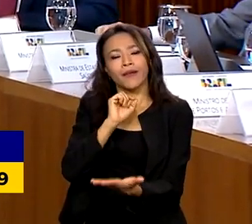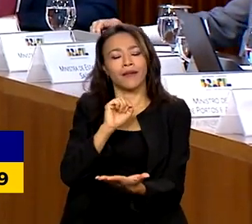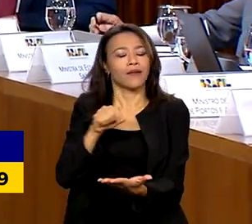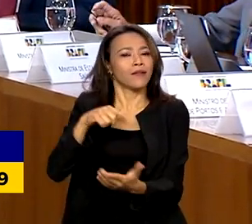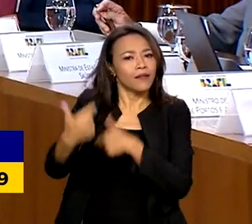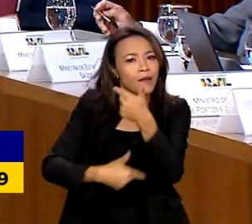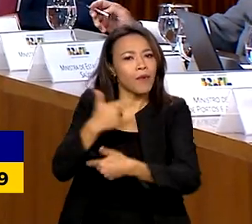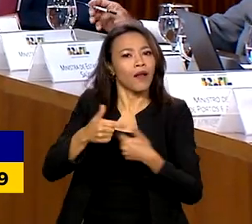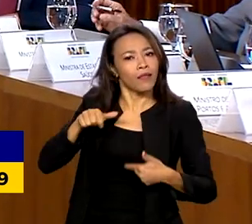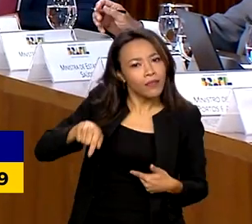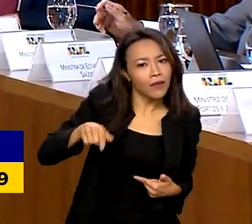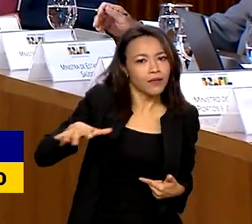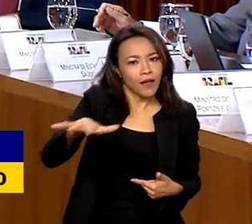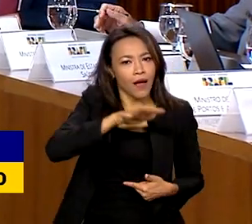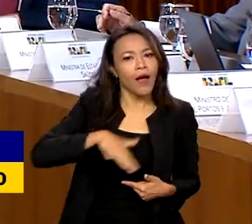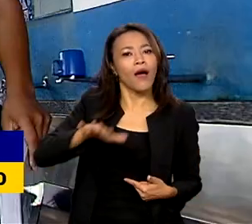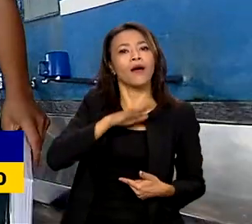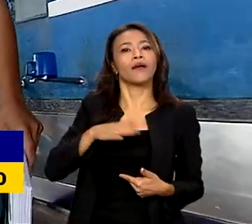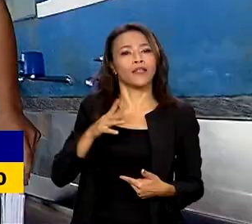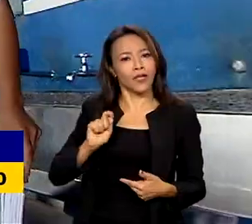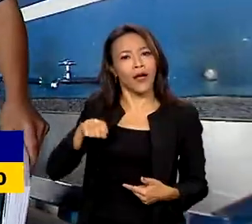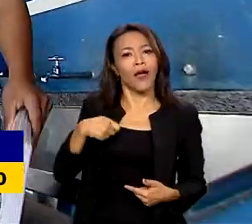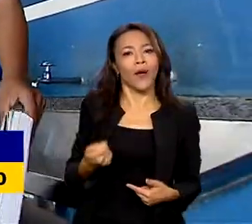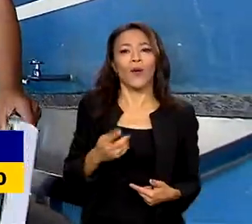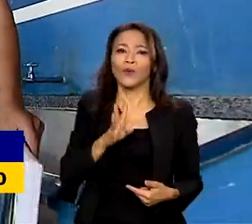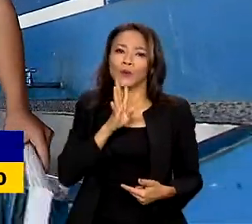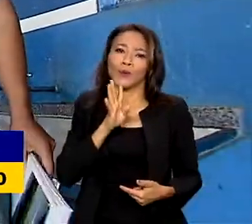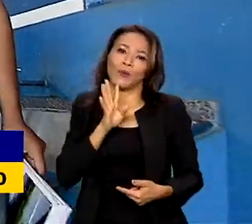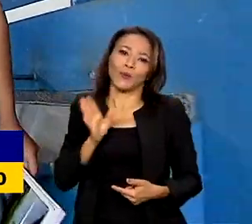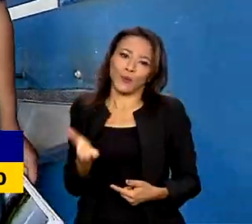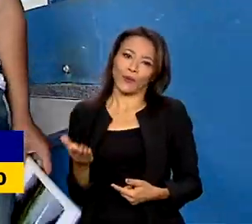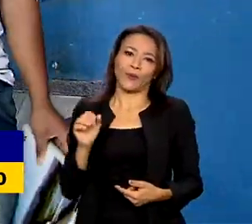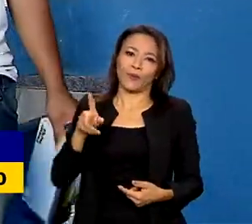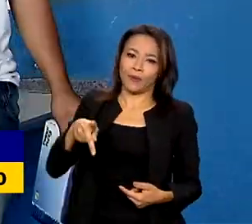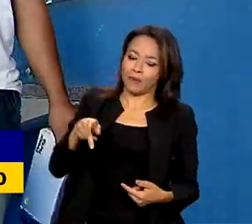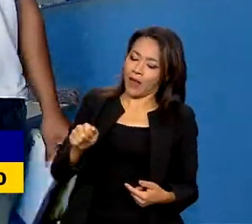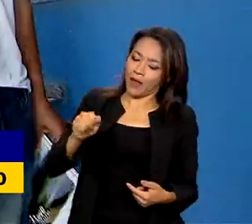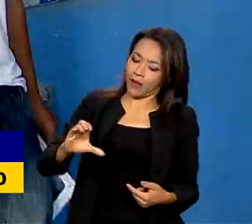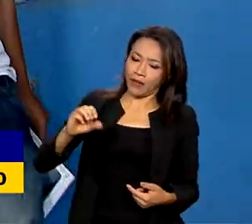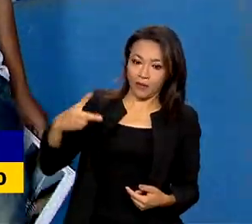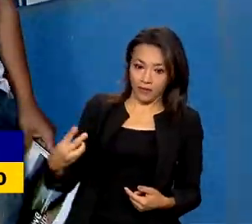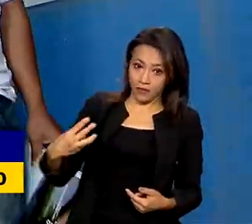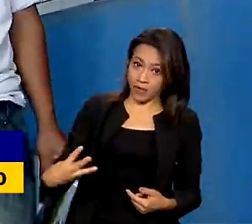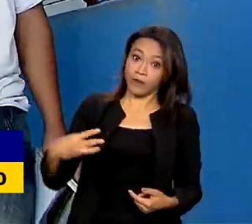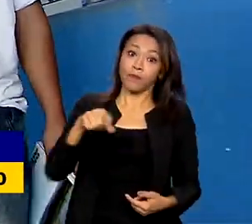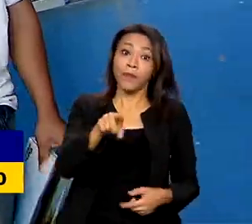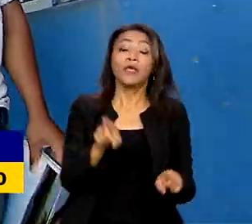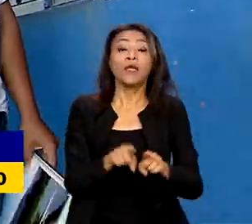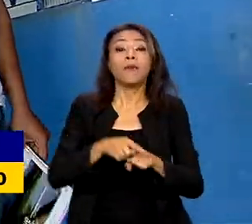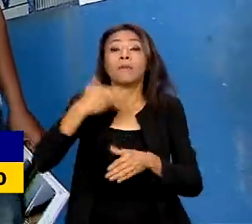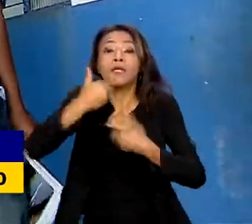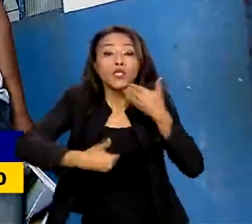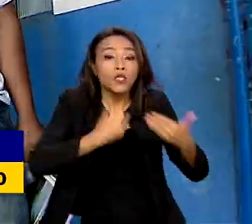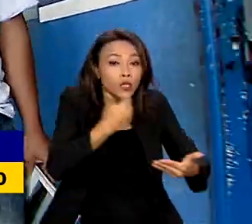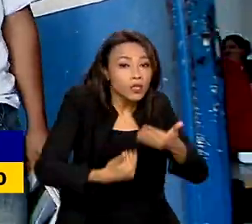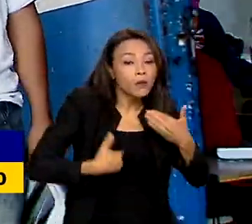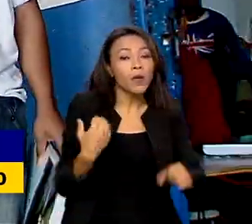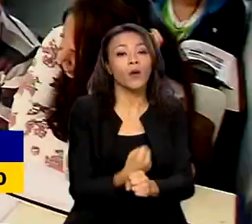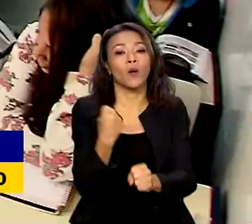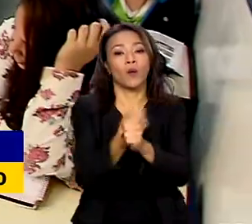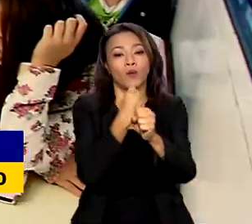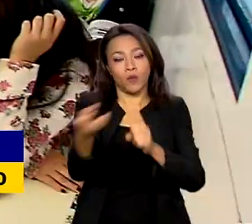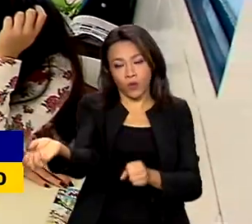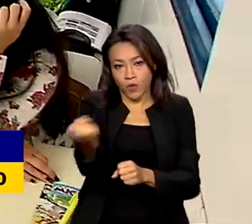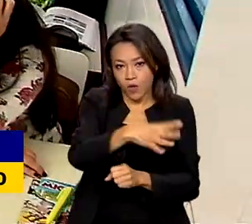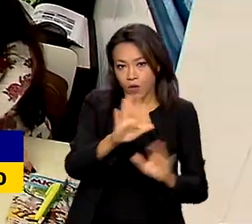de investimento público e de construção civil. Na educação, o presidente Lula contou que recebeu pedidos para a construção de novas escolas